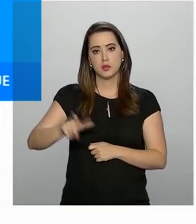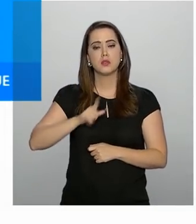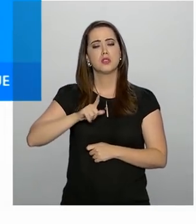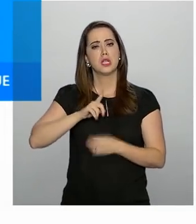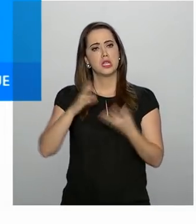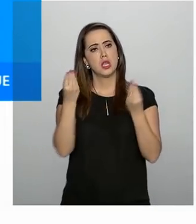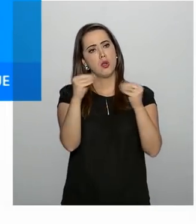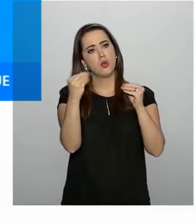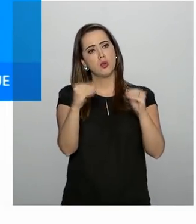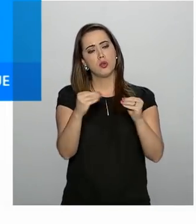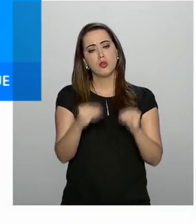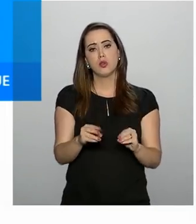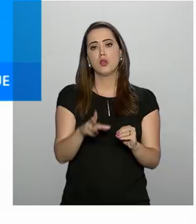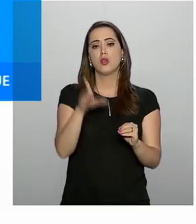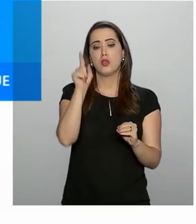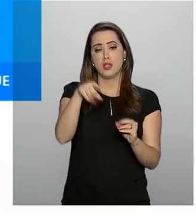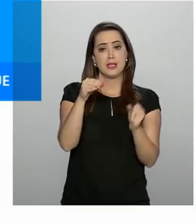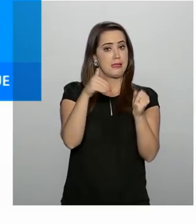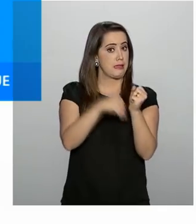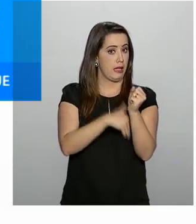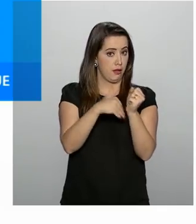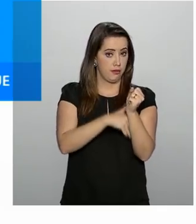tem os dados e a identidade sobre sigilo. Obrigado. Obrigado. Obrigado.